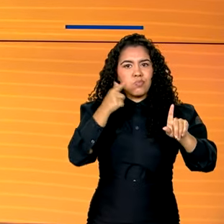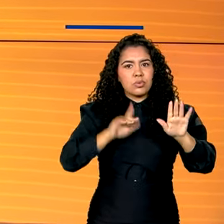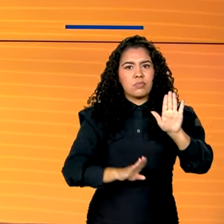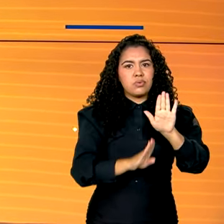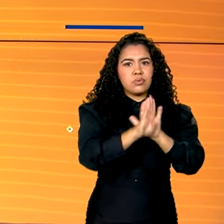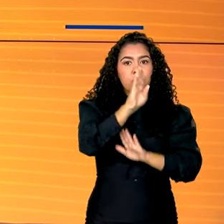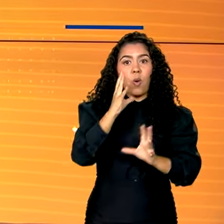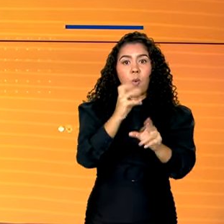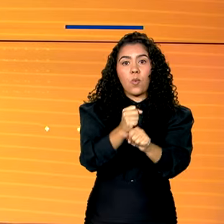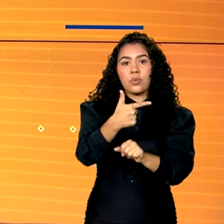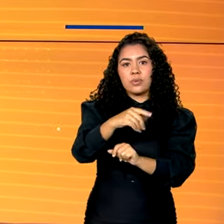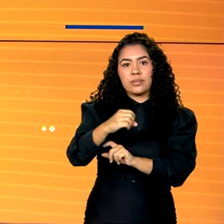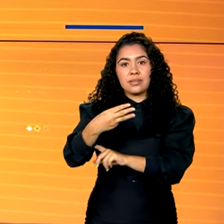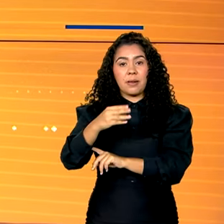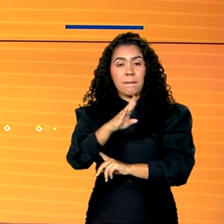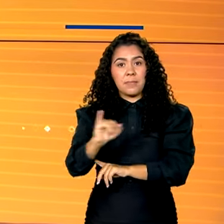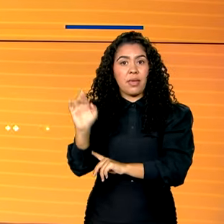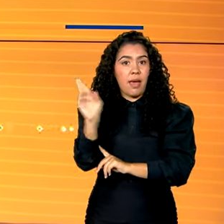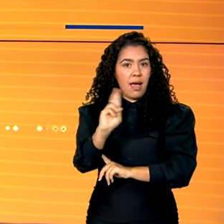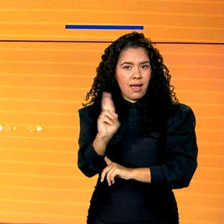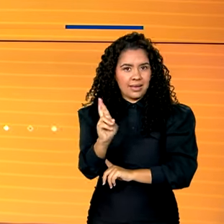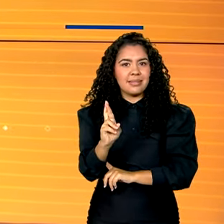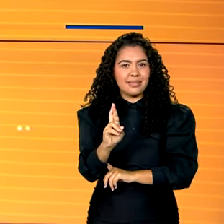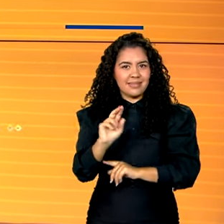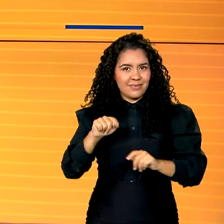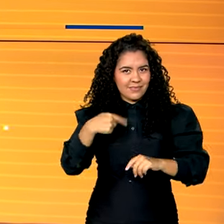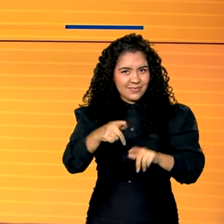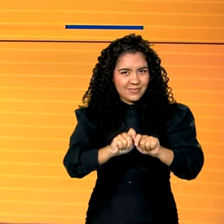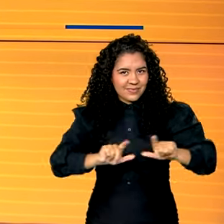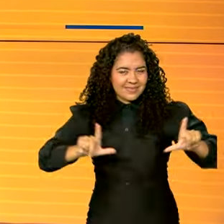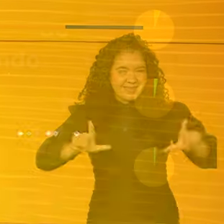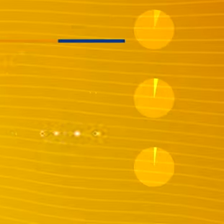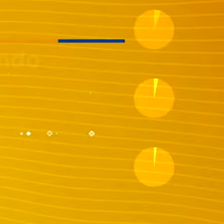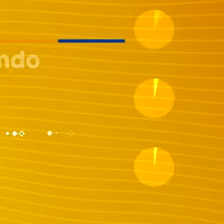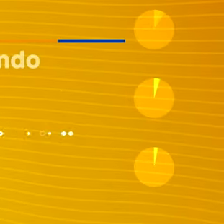quase 203 bilhões de reais. Voltamos em instantes.